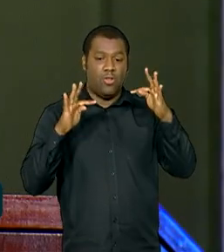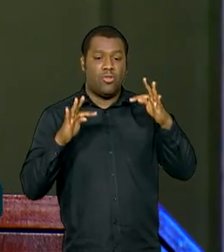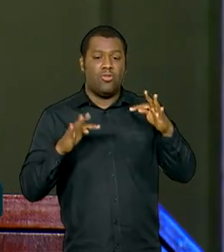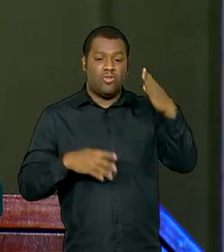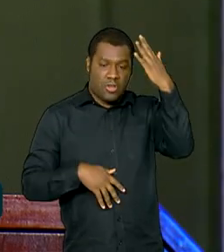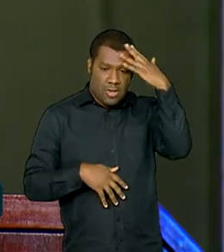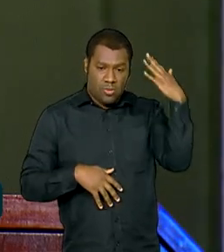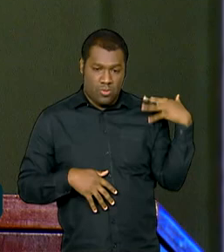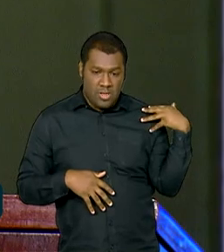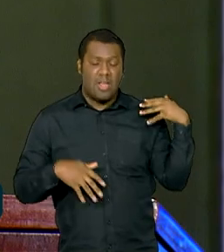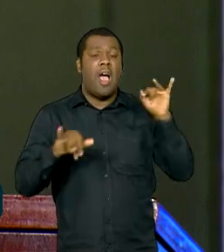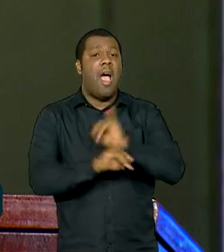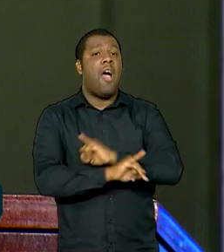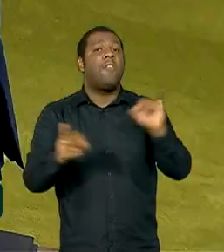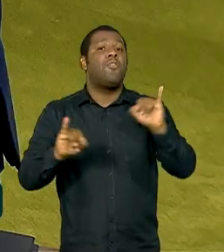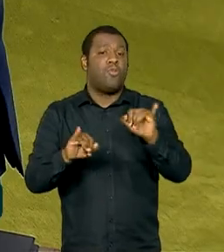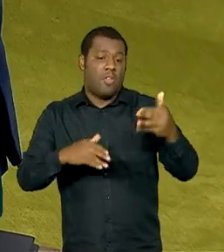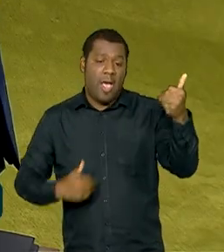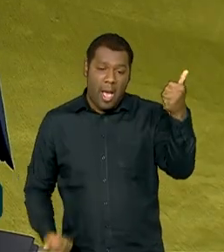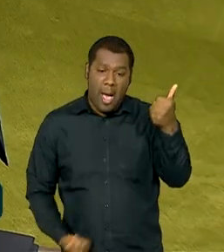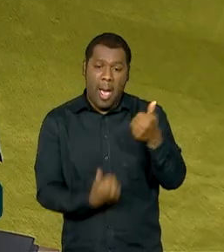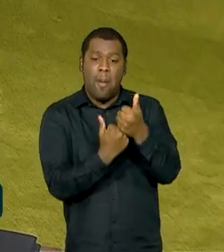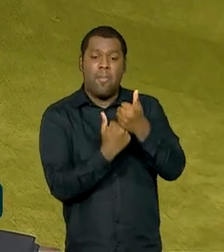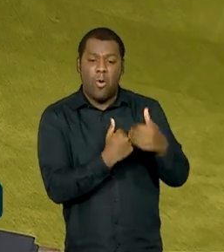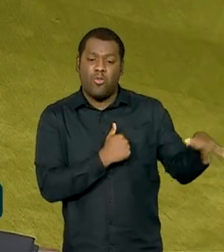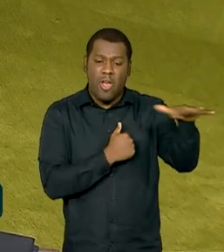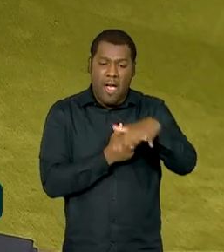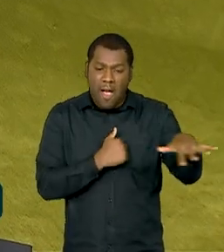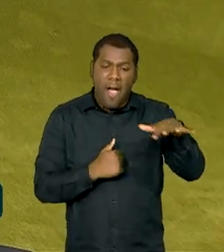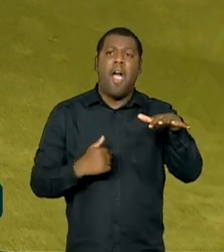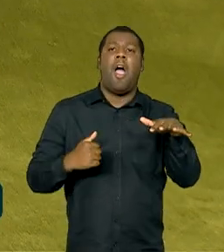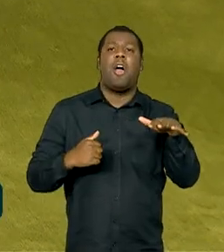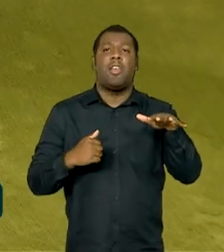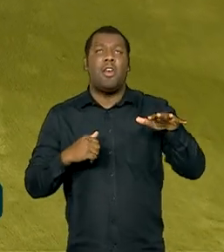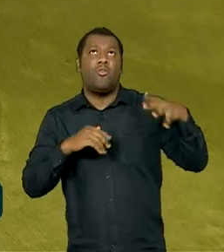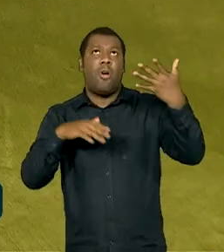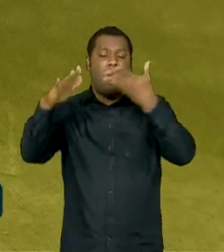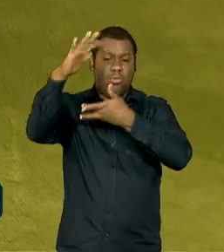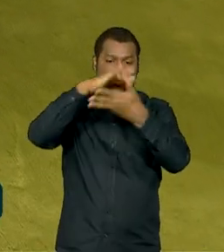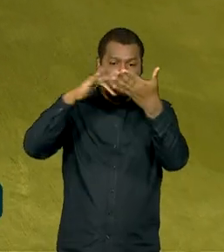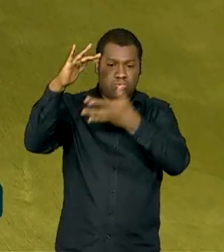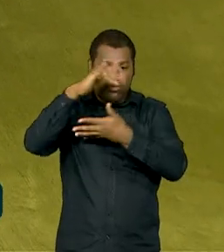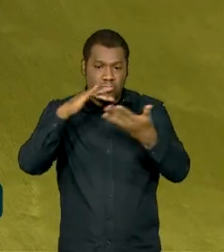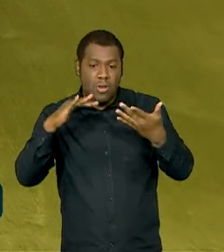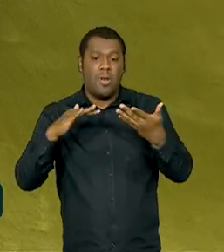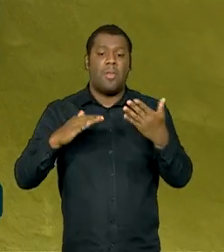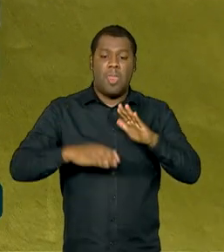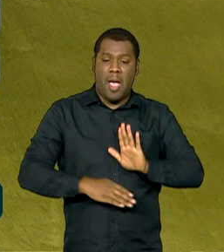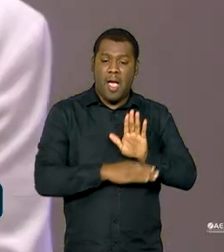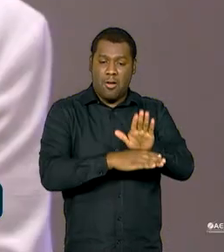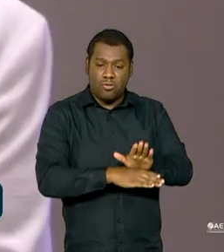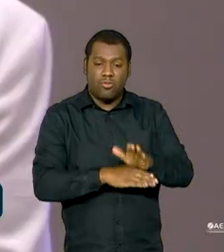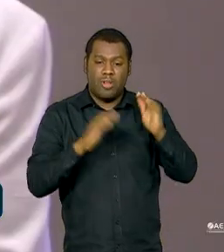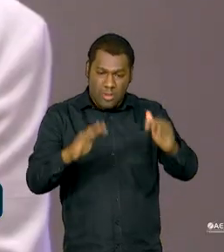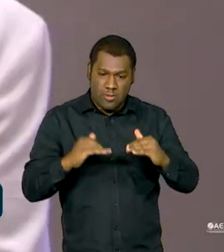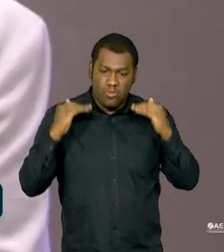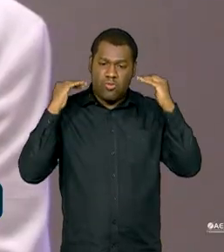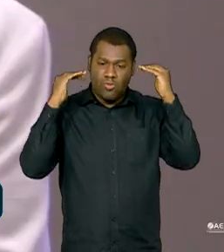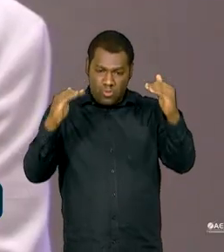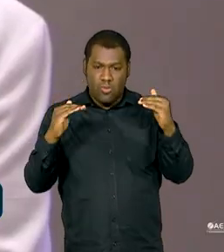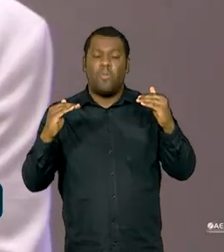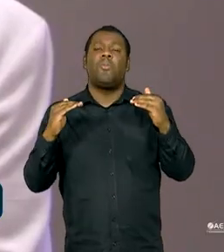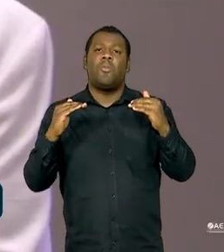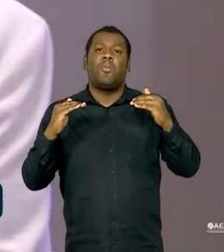Santos, defendeu o fortalecimento do setor espacial para a soberania e para o desenvolvimento do Brasil. Para esse